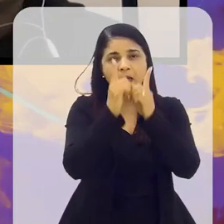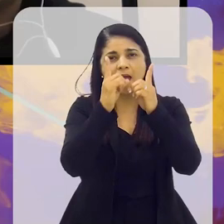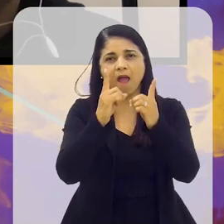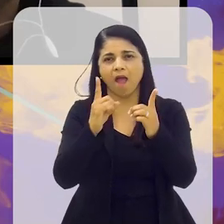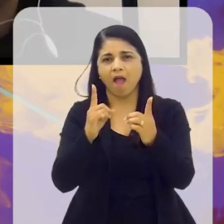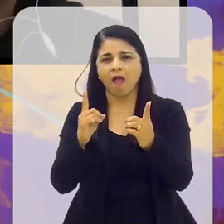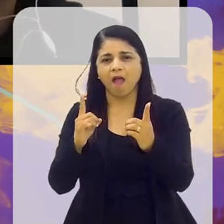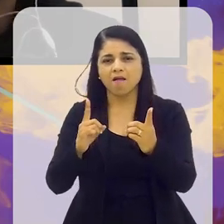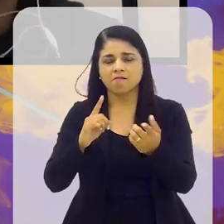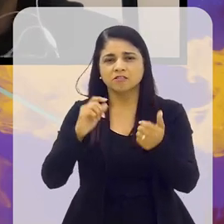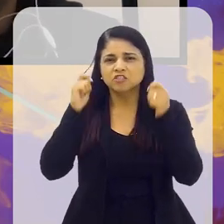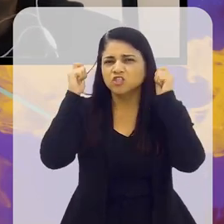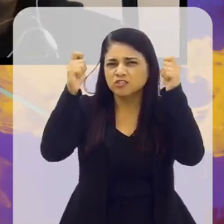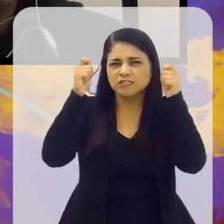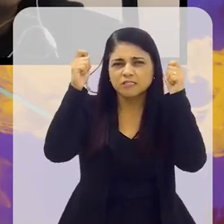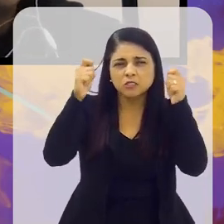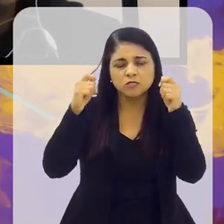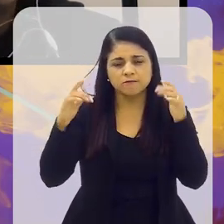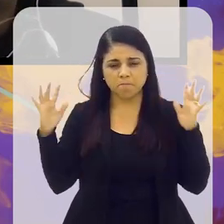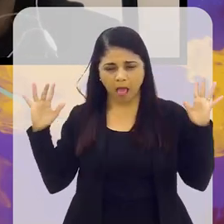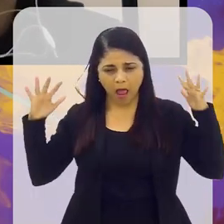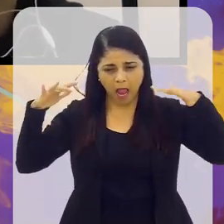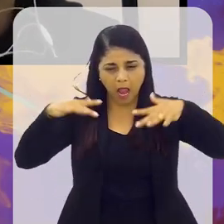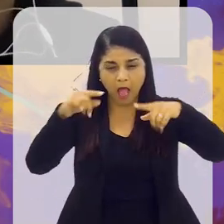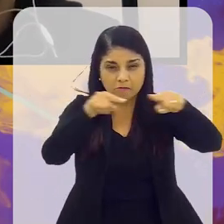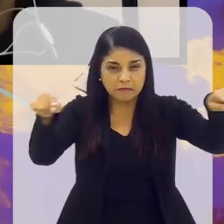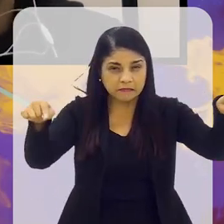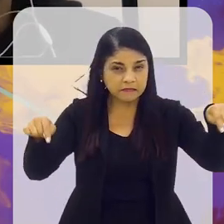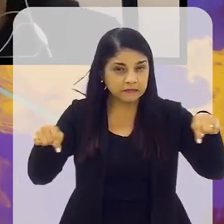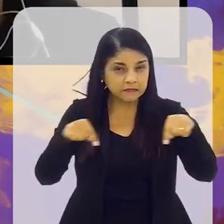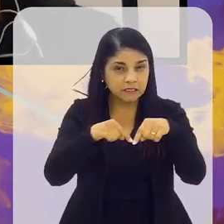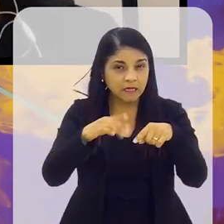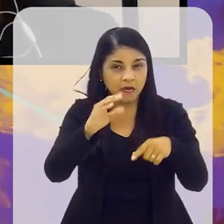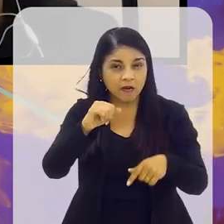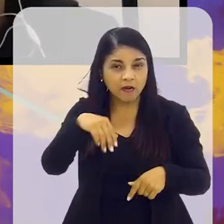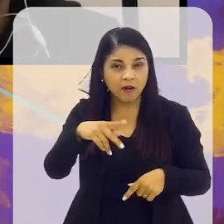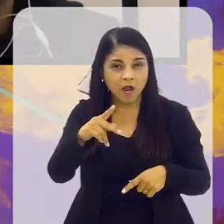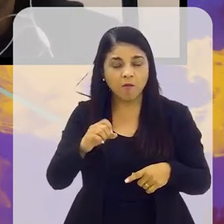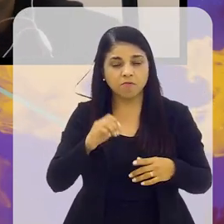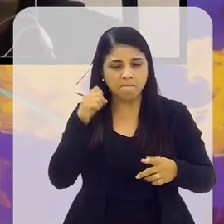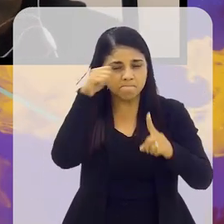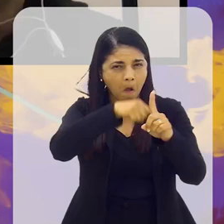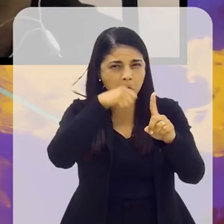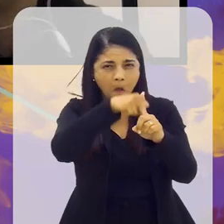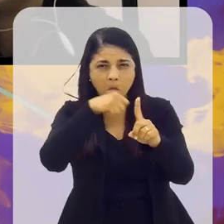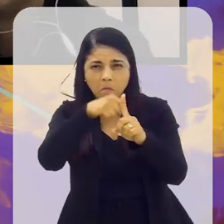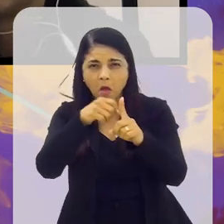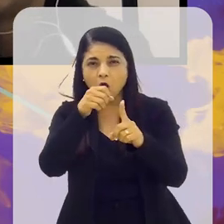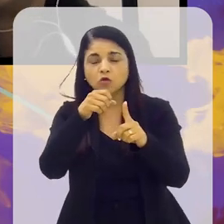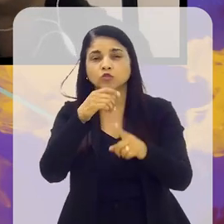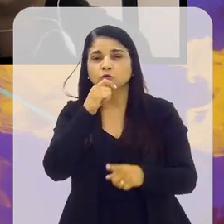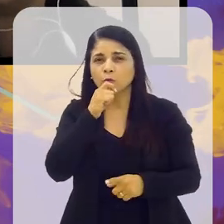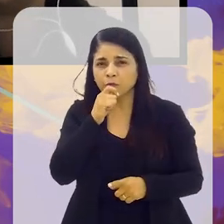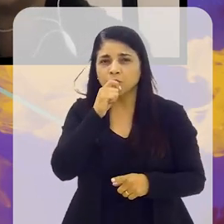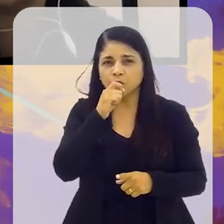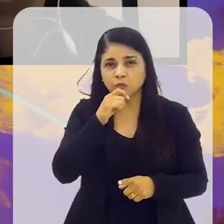entre torcedores, invasões de campo, agressões ao juiz, mas isso não tinha